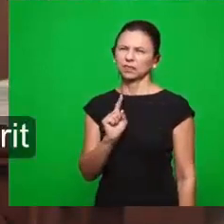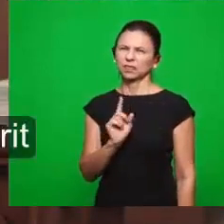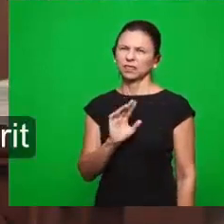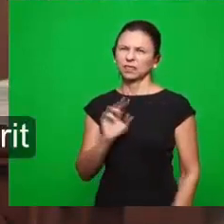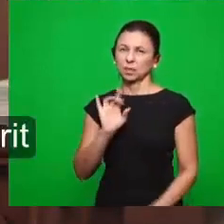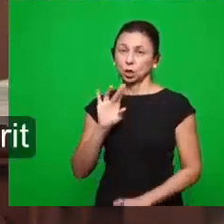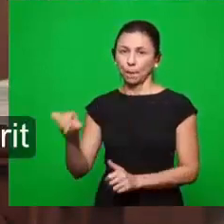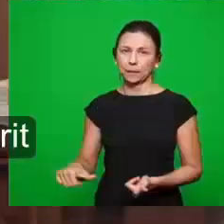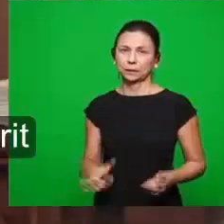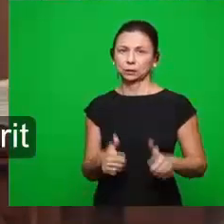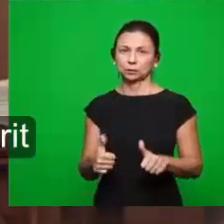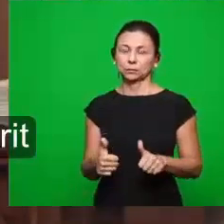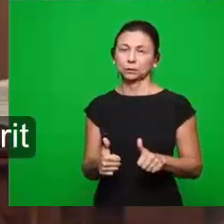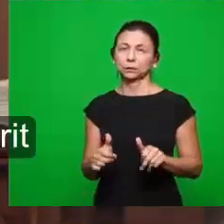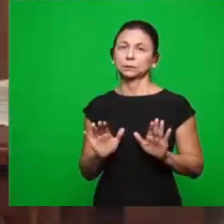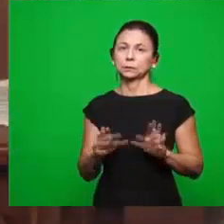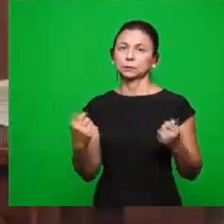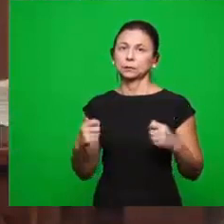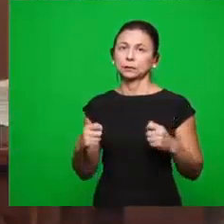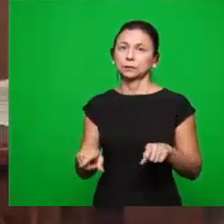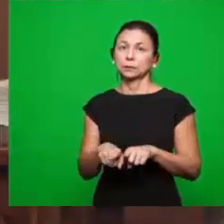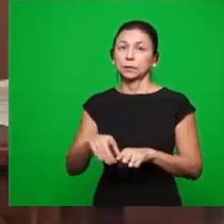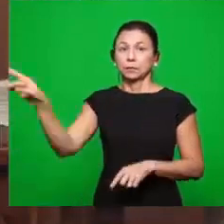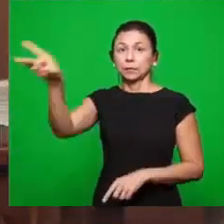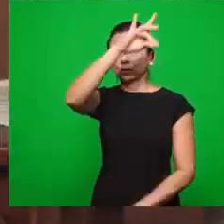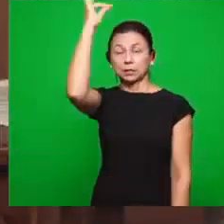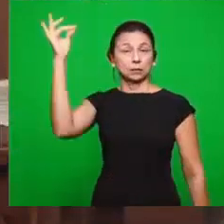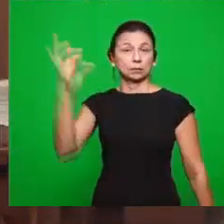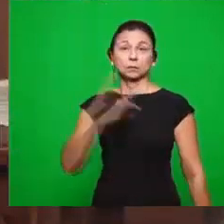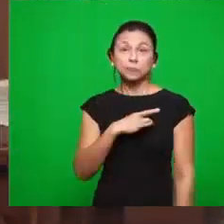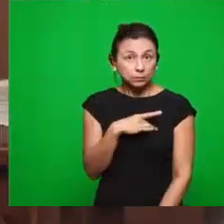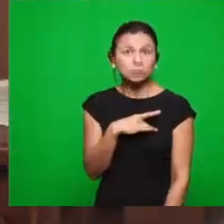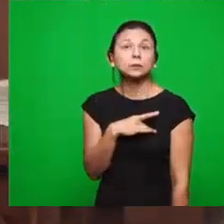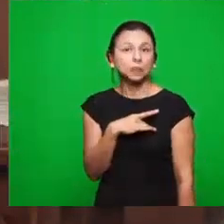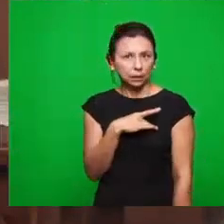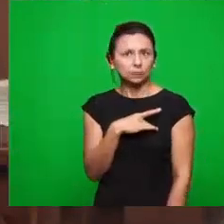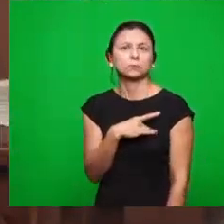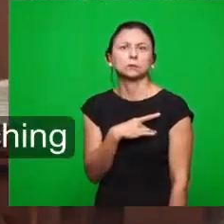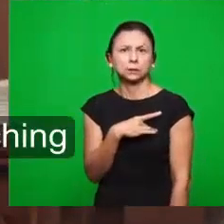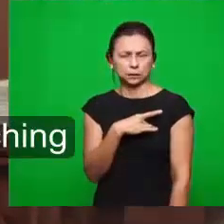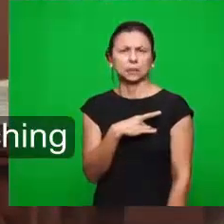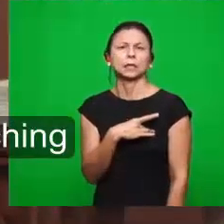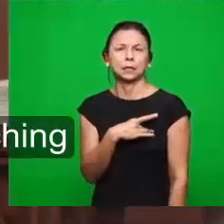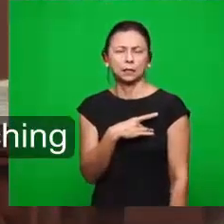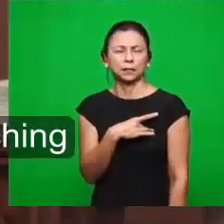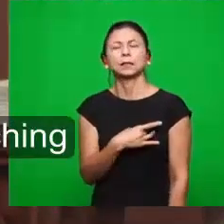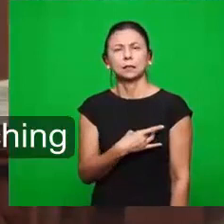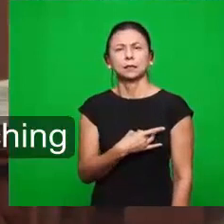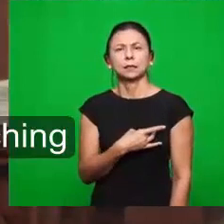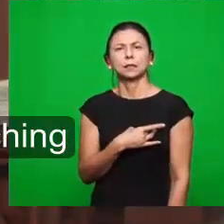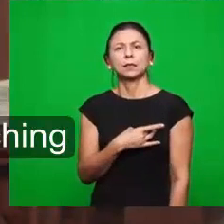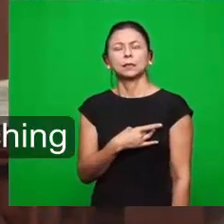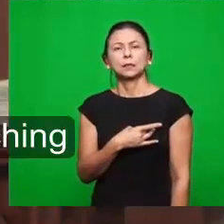batismo na água, mas era preciso ser batizado com o Espírito Santo. Grandes movimentos se levantaram. Batismo com o Espírito Santo.